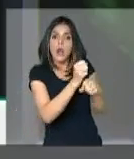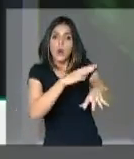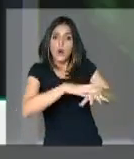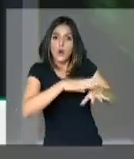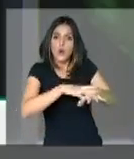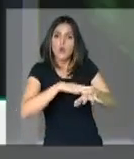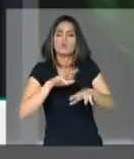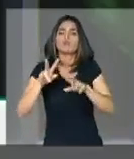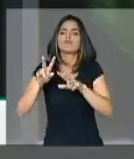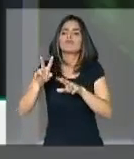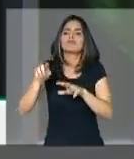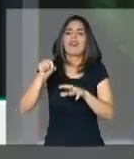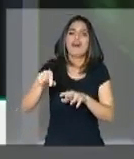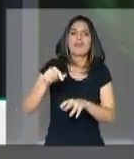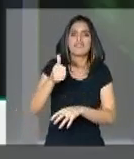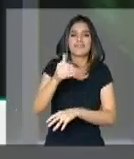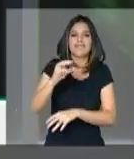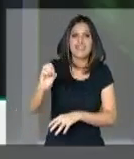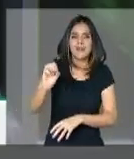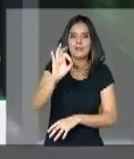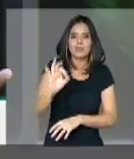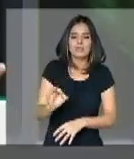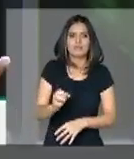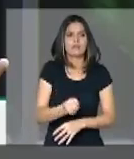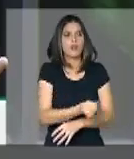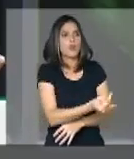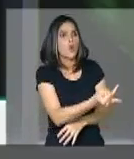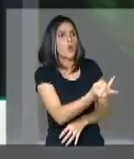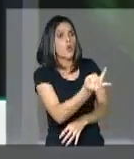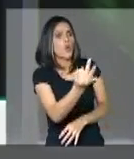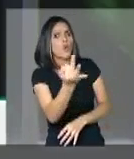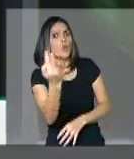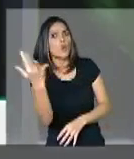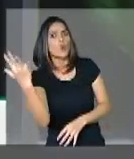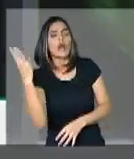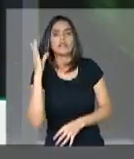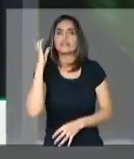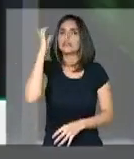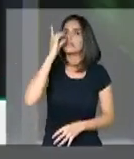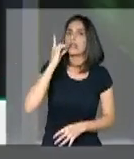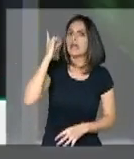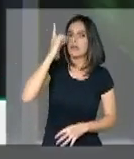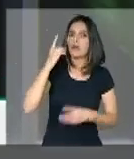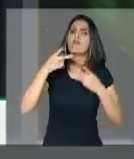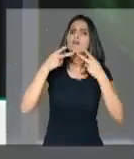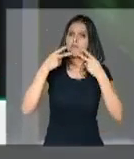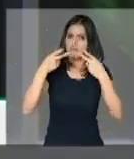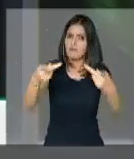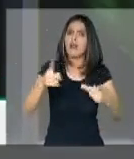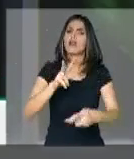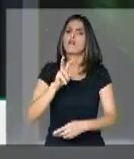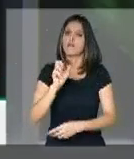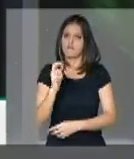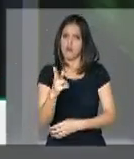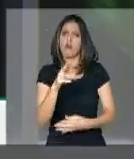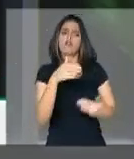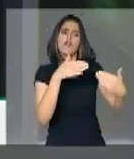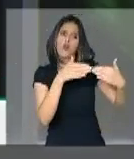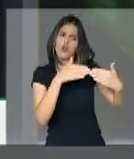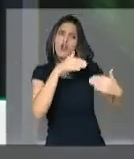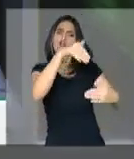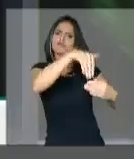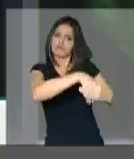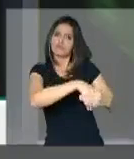sobre os 100%, e há uma quantidade enorme de deputados que anuncia que vai votar favorável à reforma da